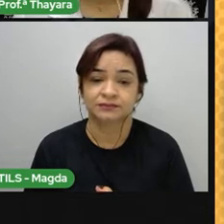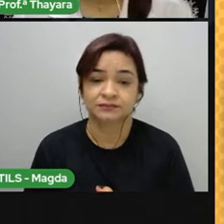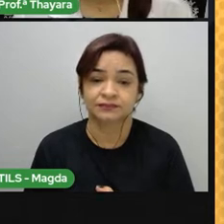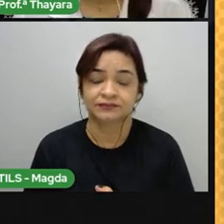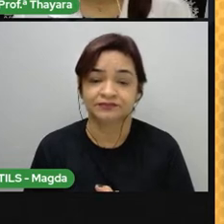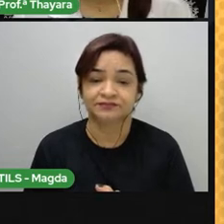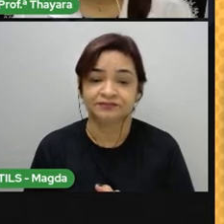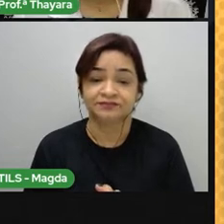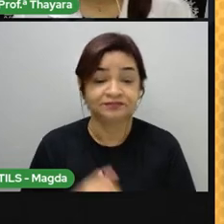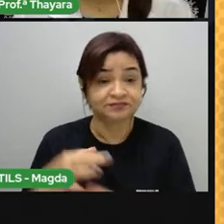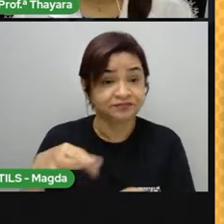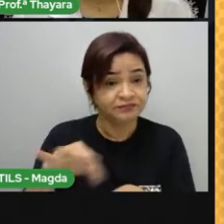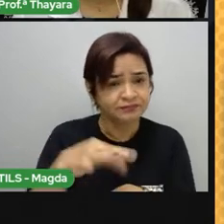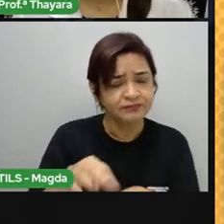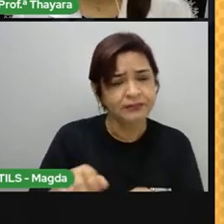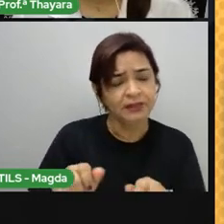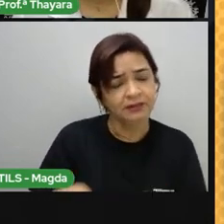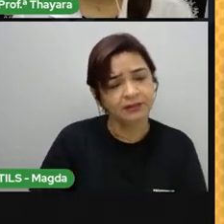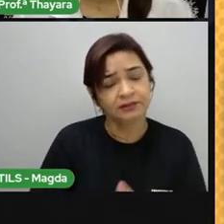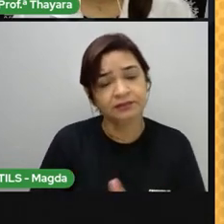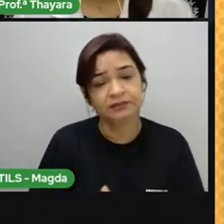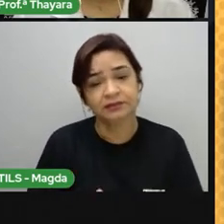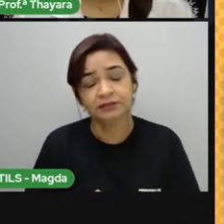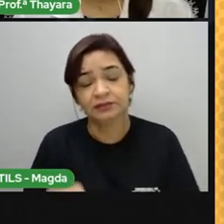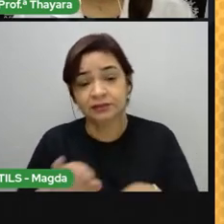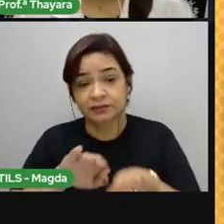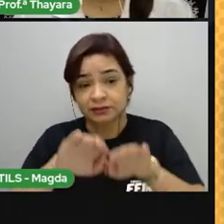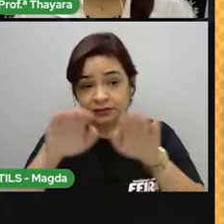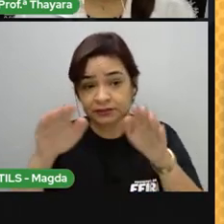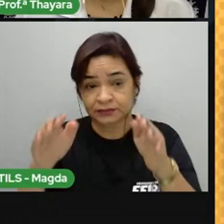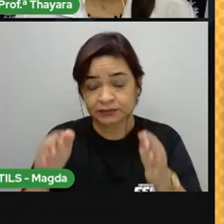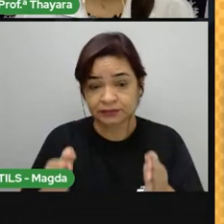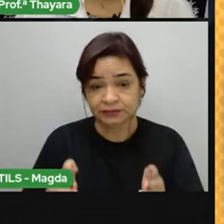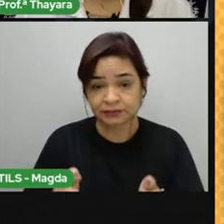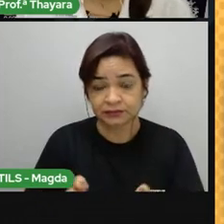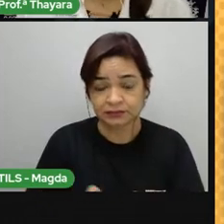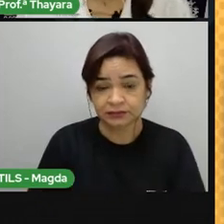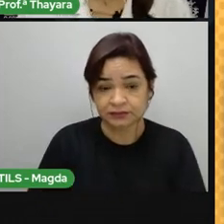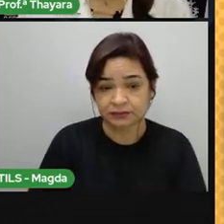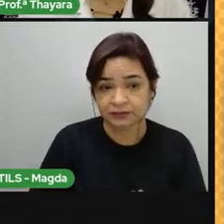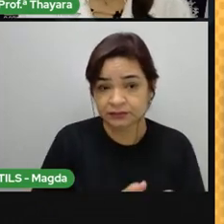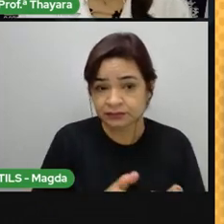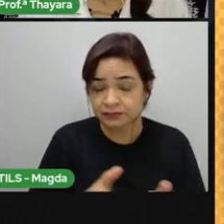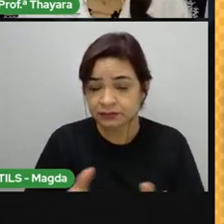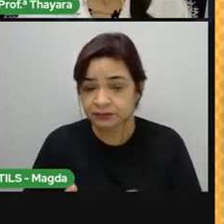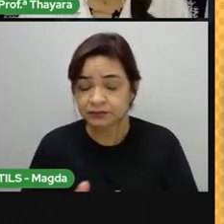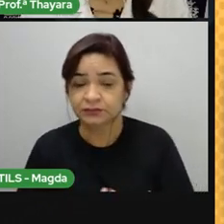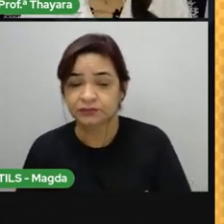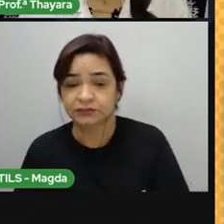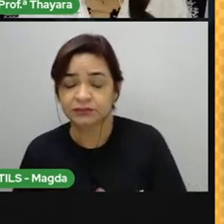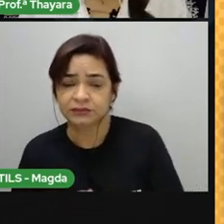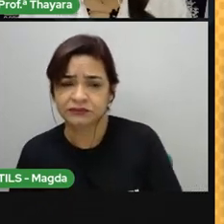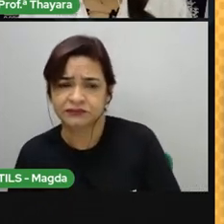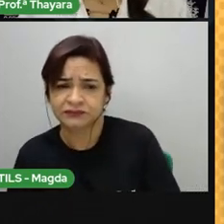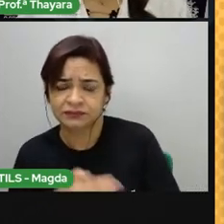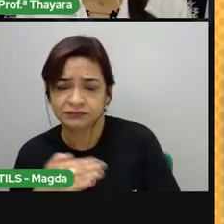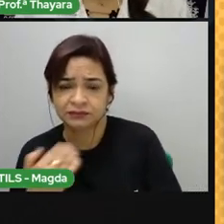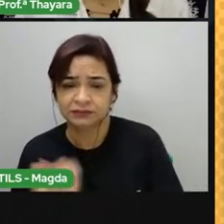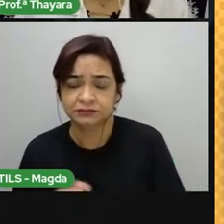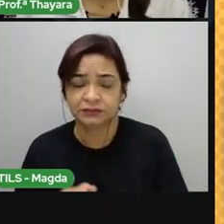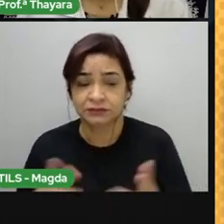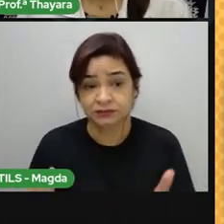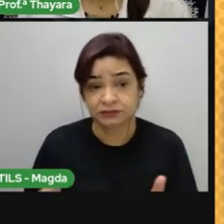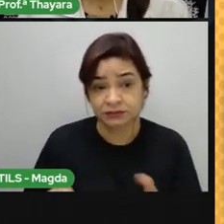Fósseis também podem ser encontrados em cavernas. Os restos orgânicos originais podem chegar a ela de formas diferentes.